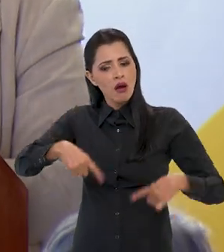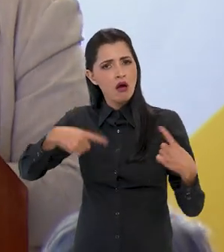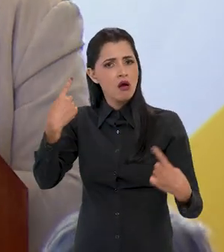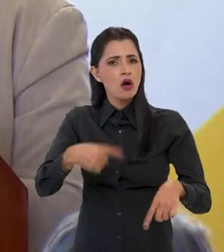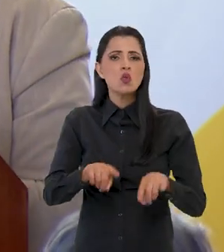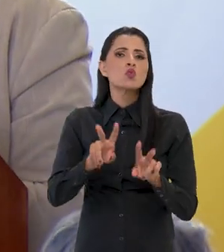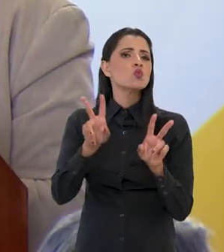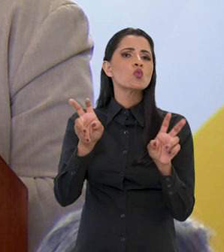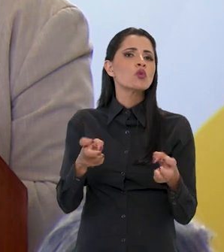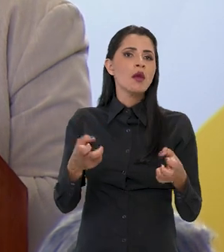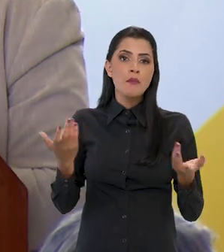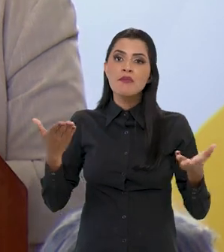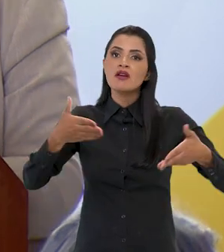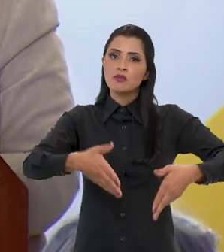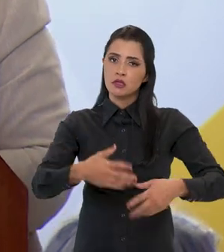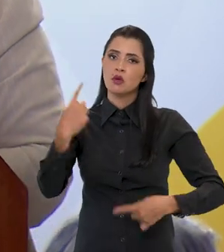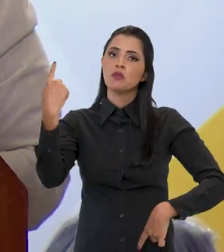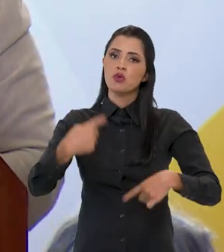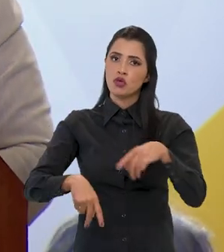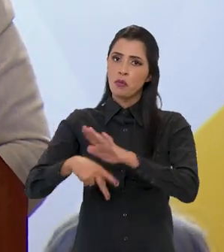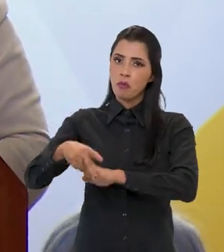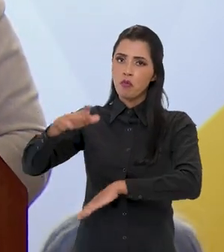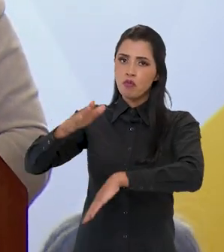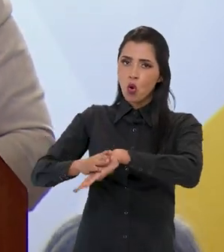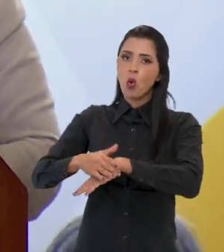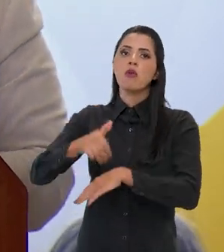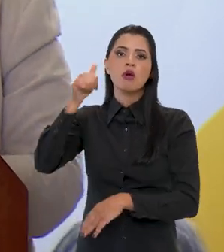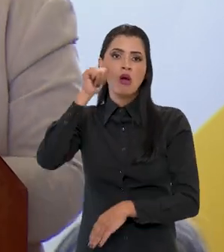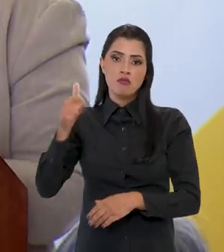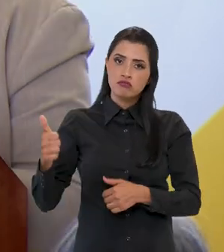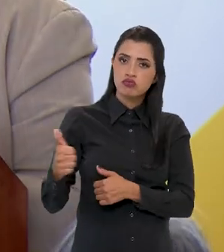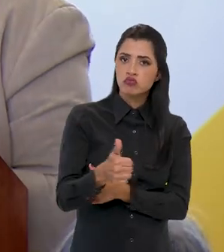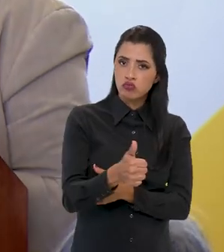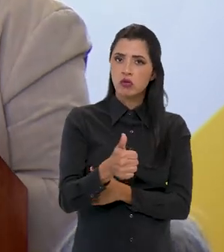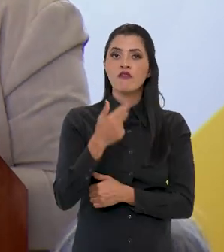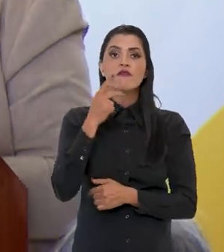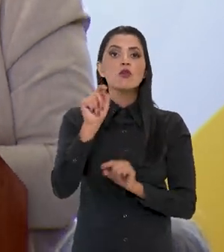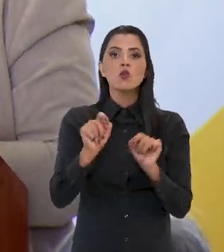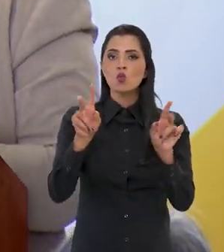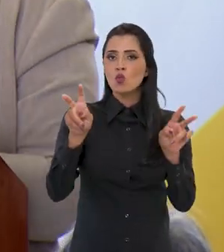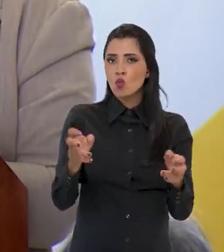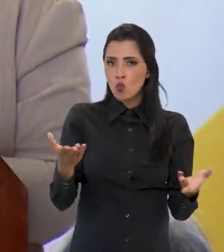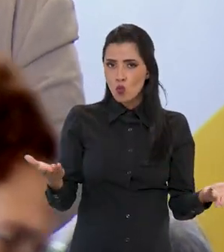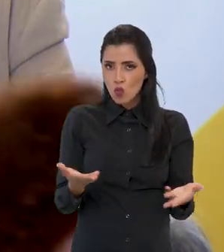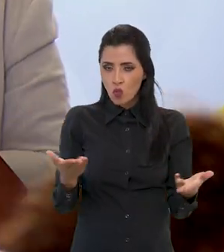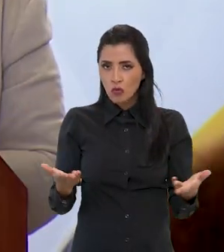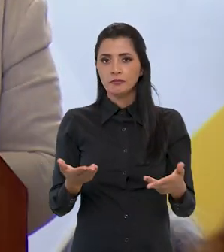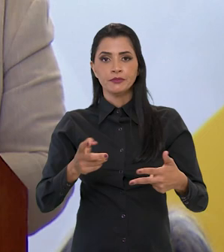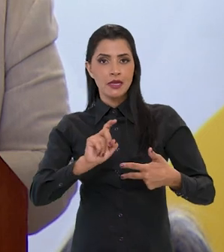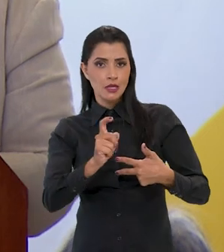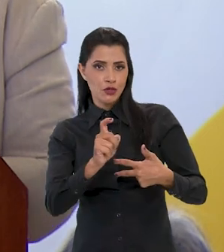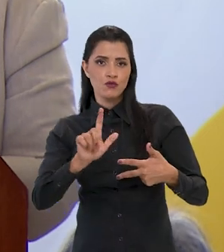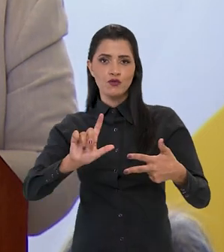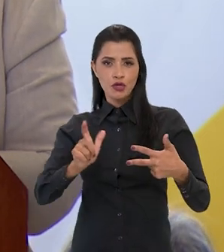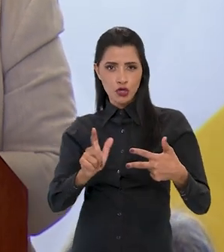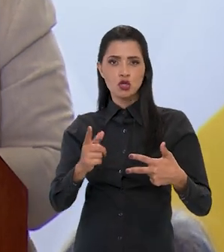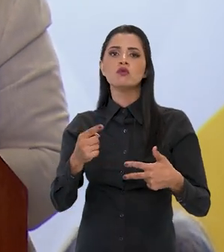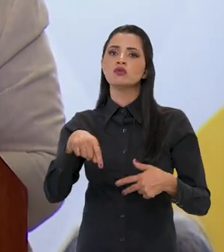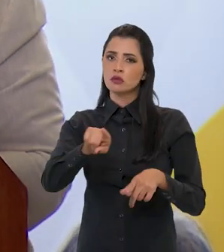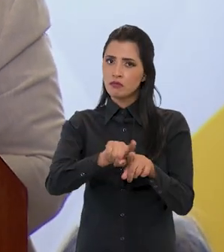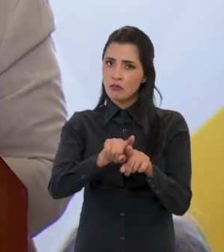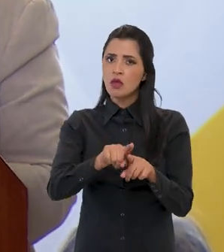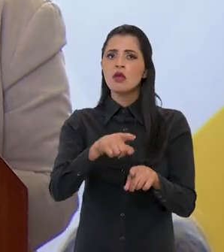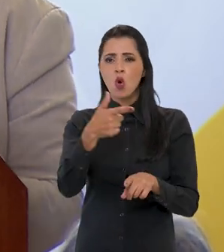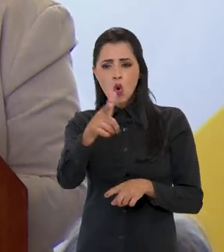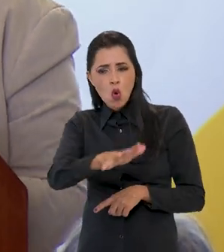de discutir a questão da participação política das mulheres. E aqui nós podemos falar dos executivos, dos